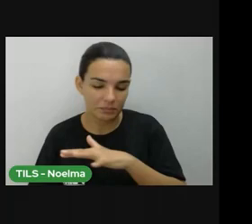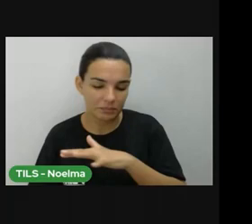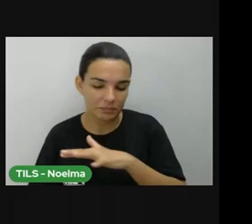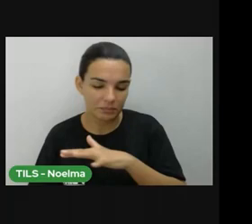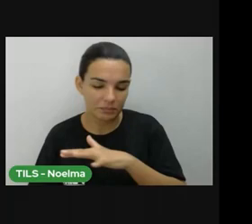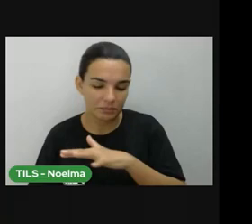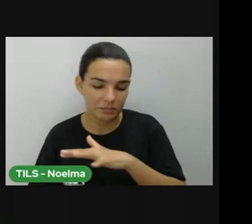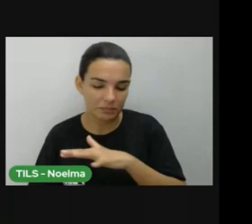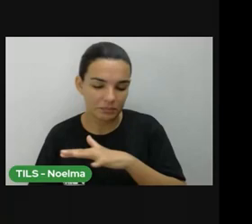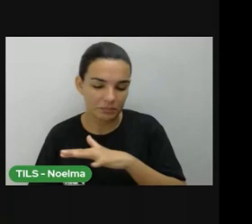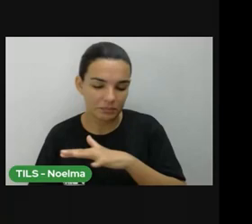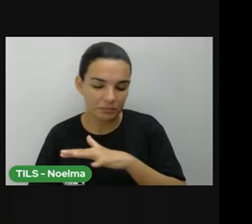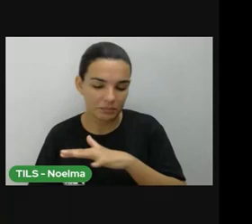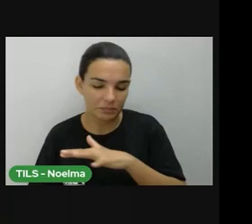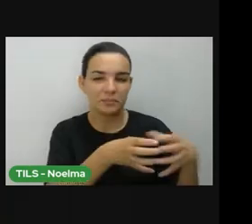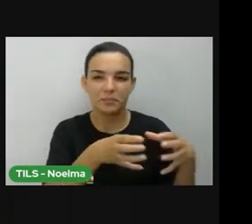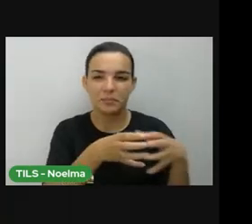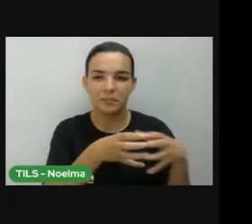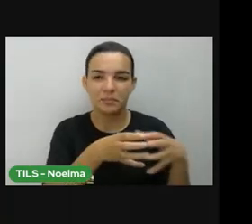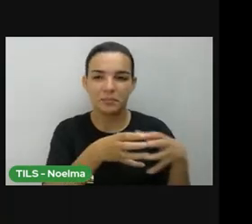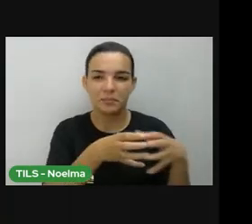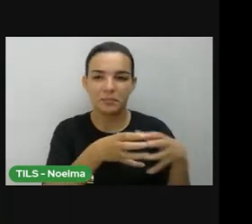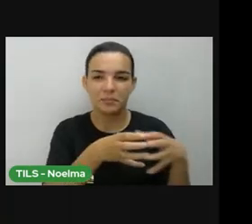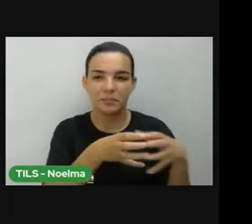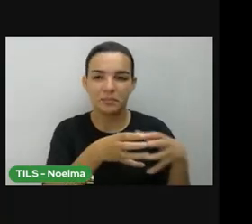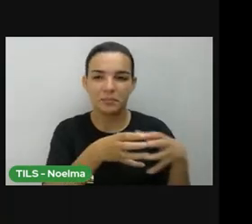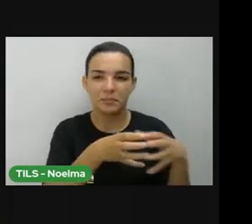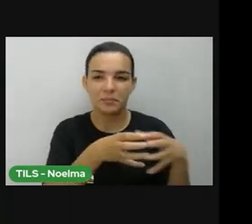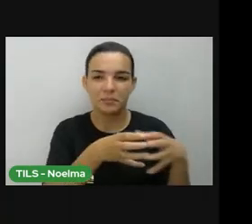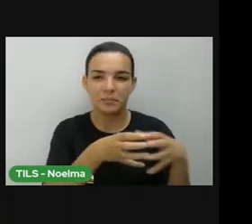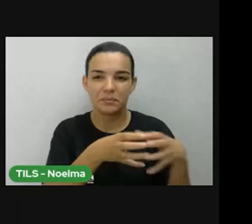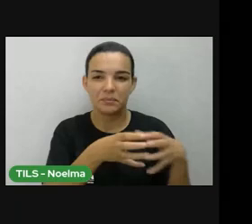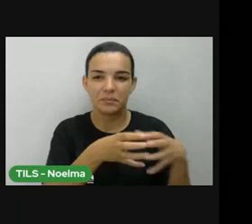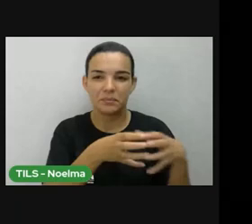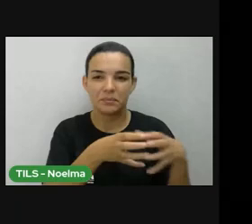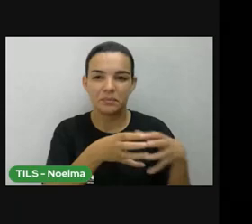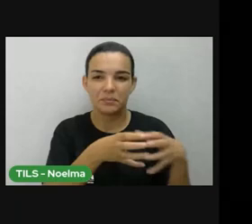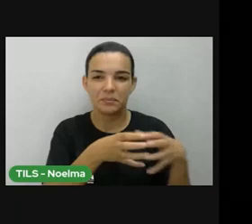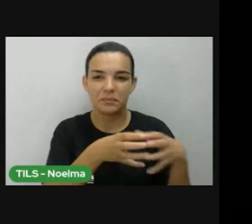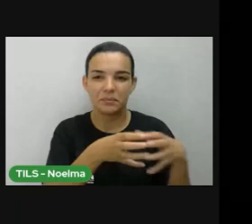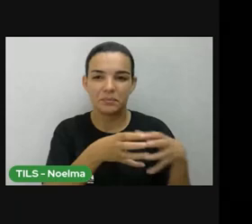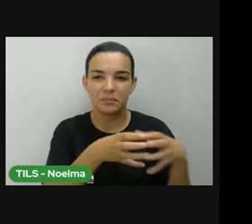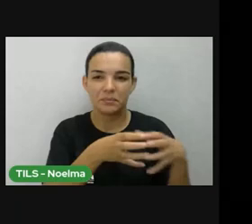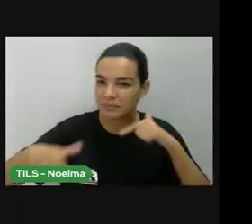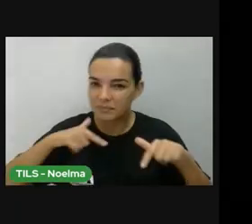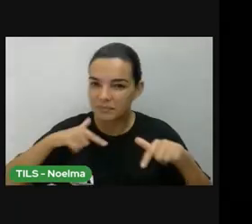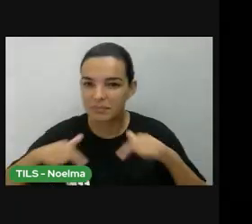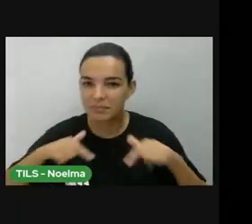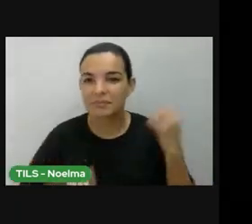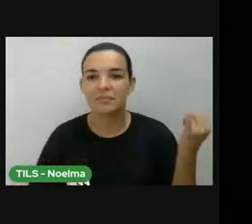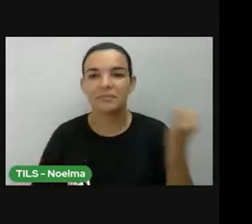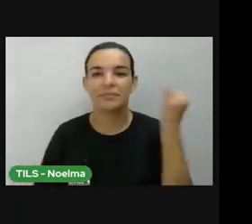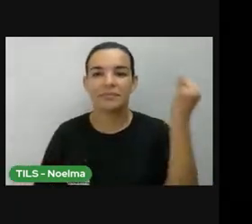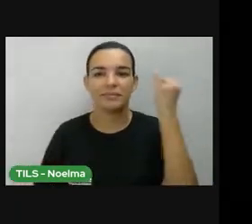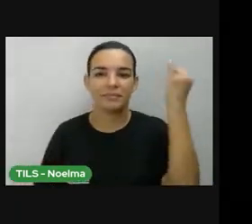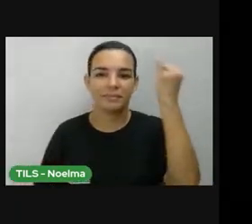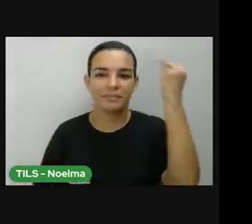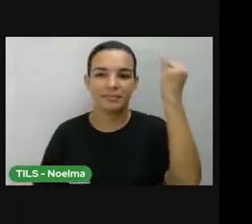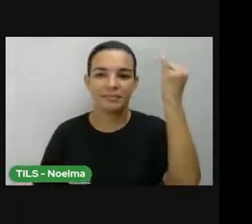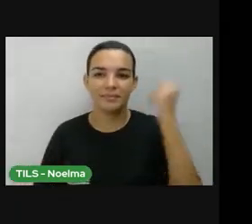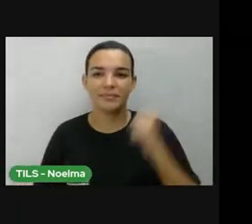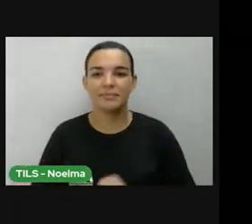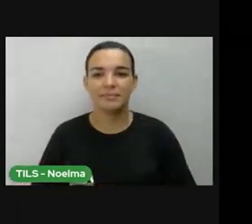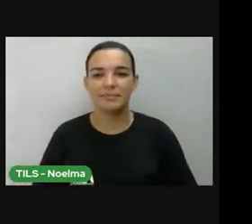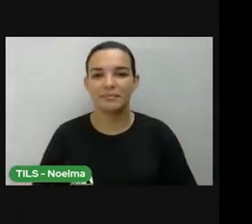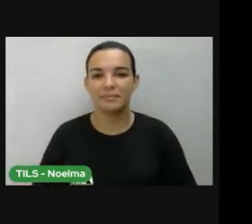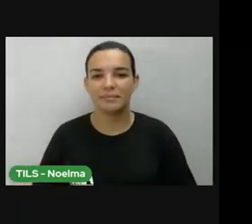né? Mas, de qualquer maneira, a gente toquei de trabalho, terminou o mandato, entrou, é só escolher o outro, e